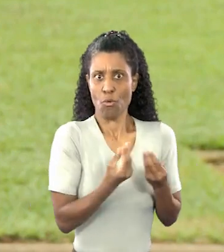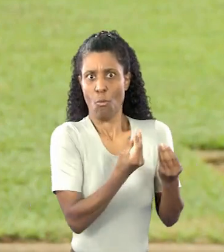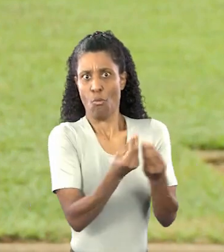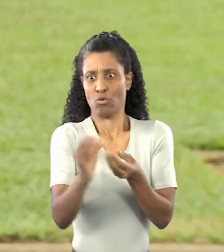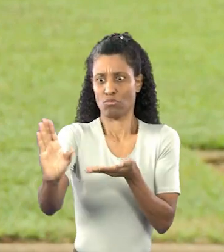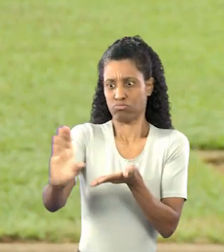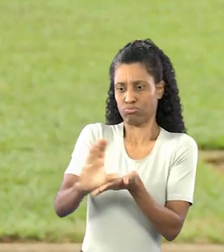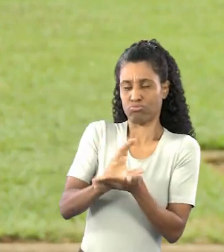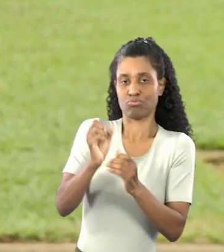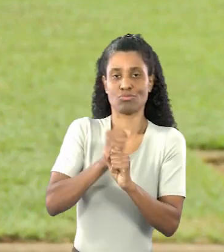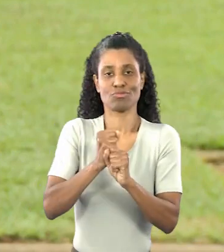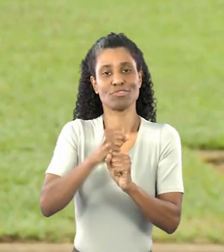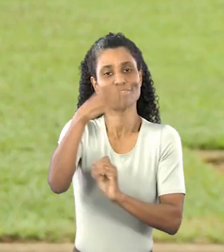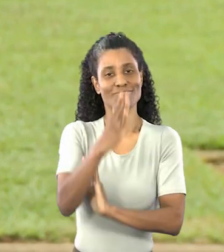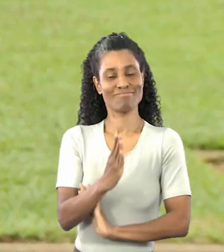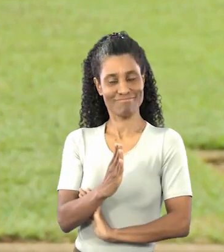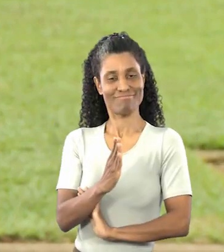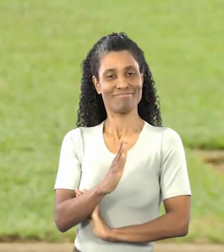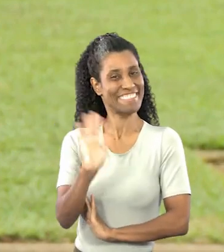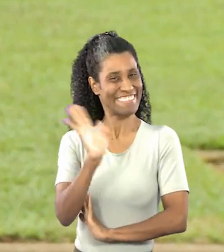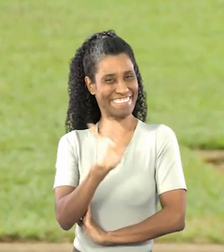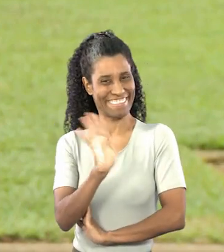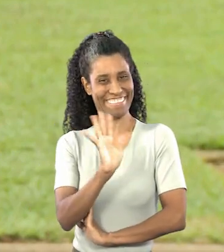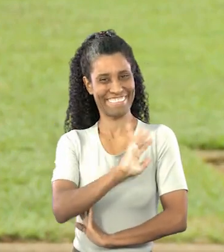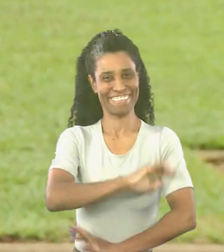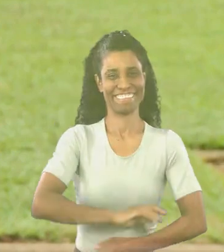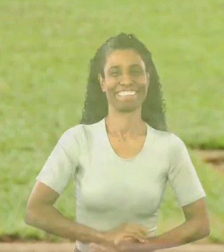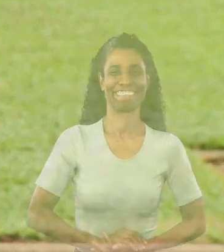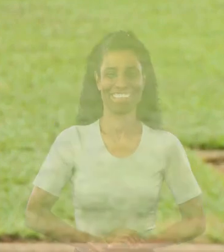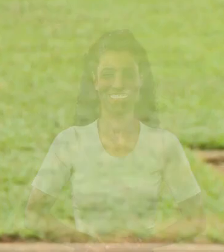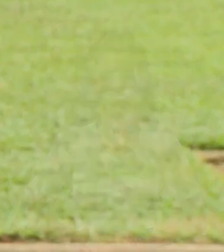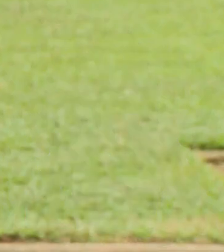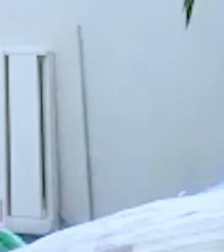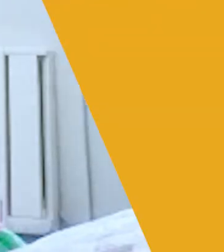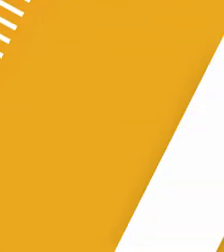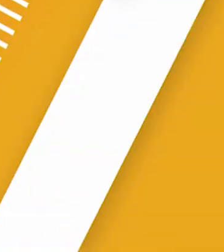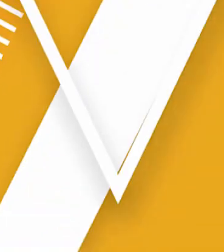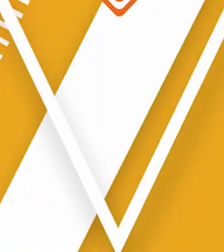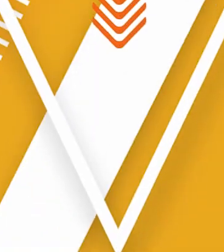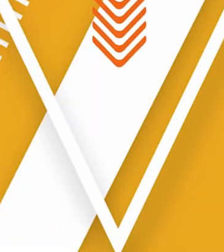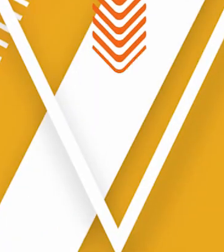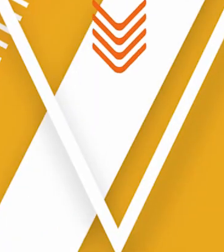que movimenta milhões de reais por ano no Brasil. Até lá!